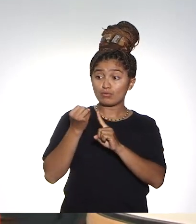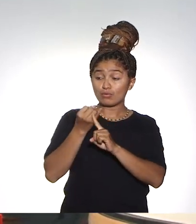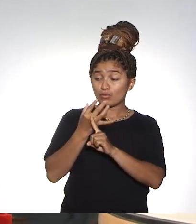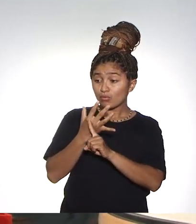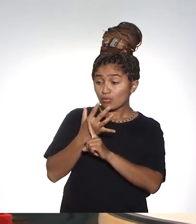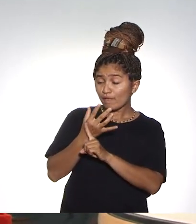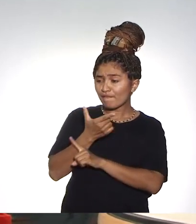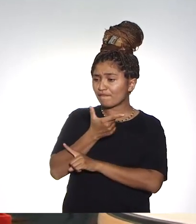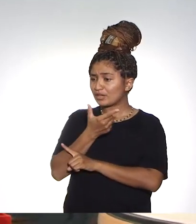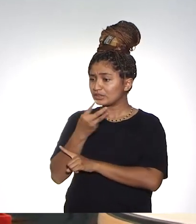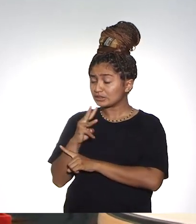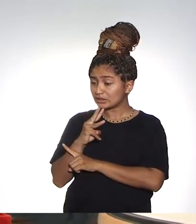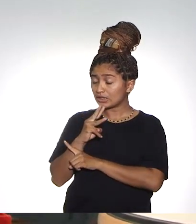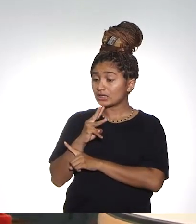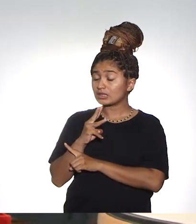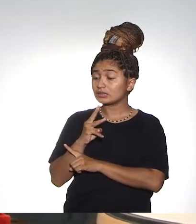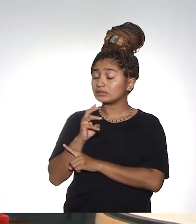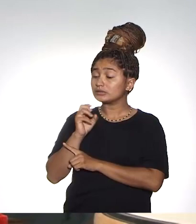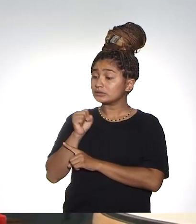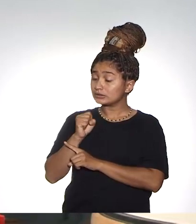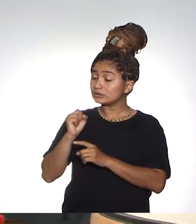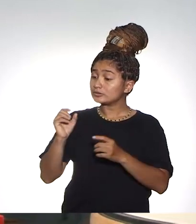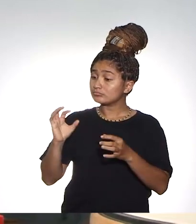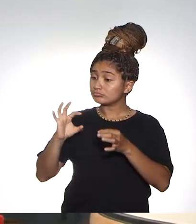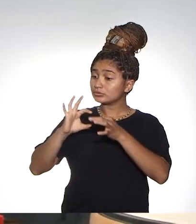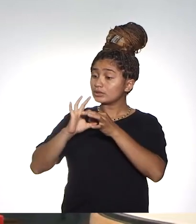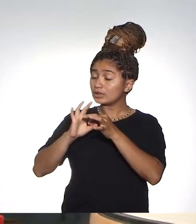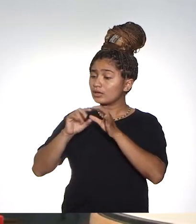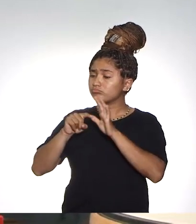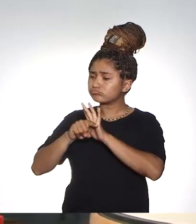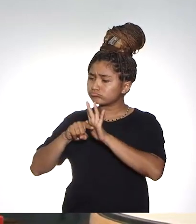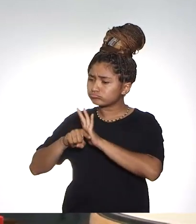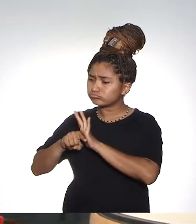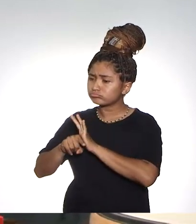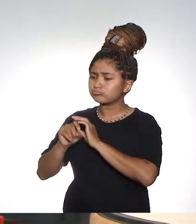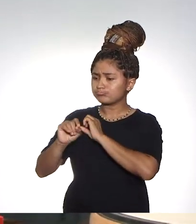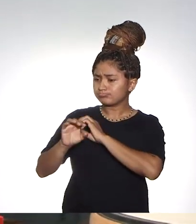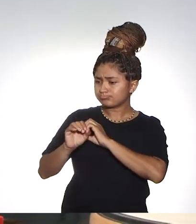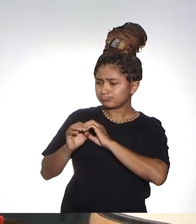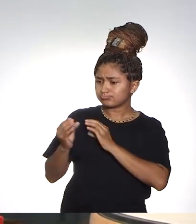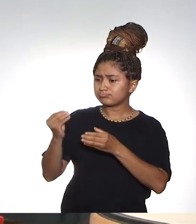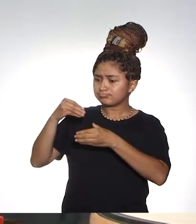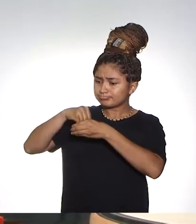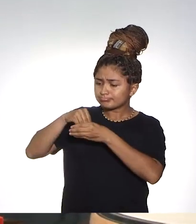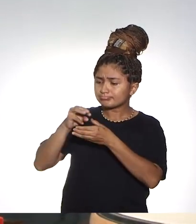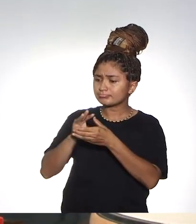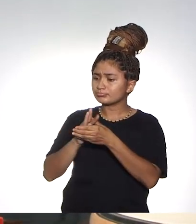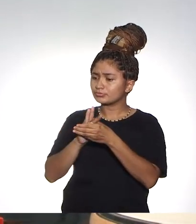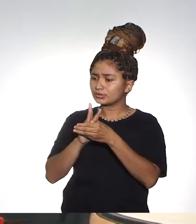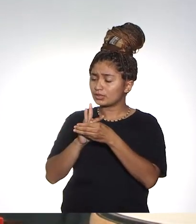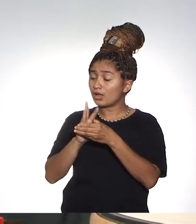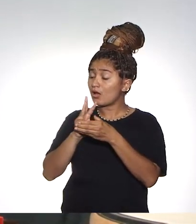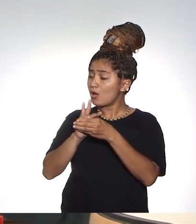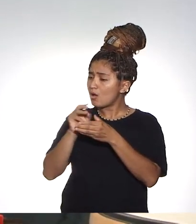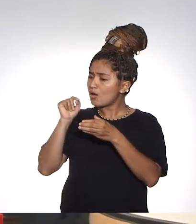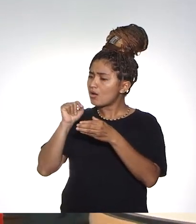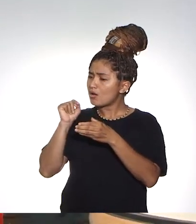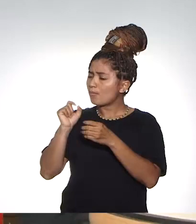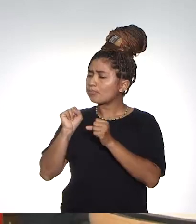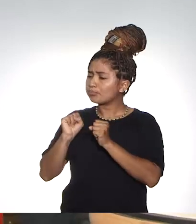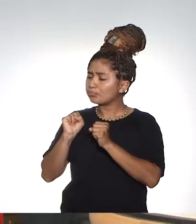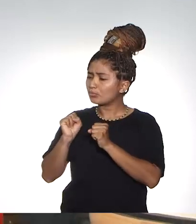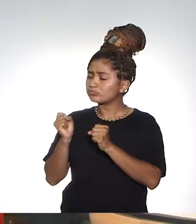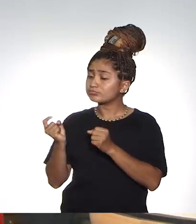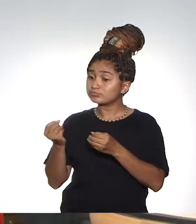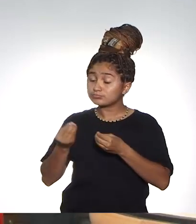projetos de extensão, que foram 23, que estavam, obviamente, vinculados também às pesquisas e ao ensino na UFRR, a